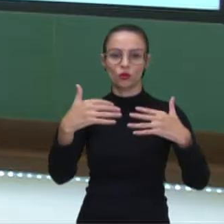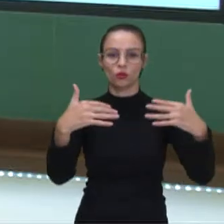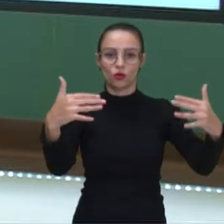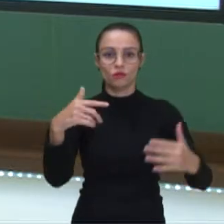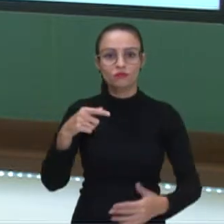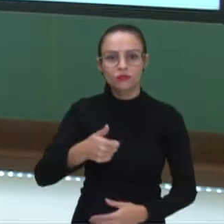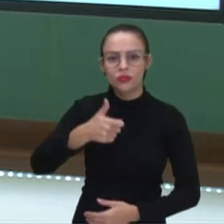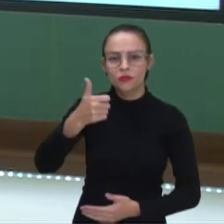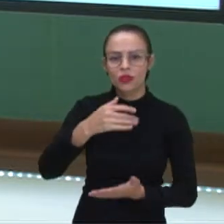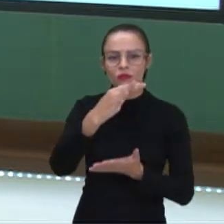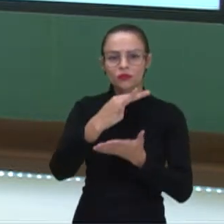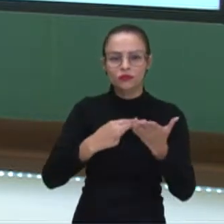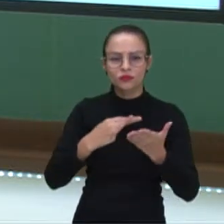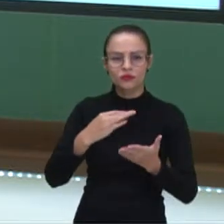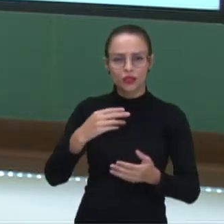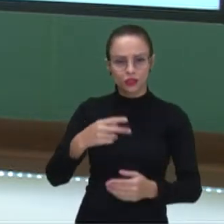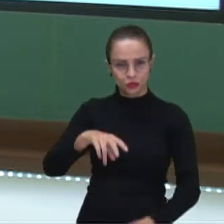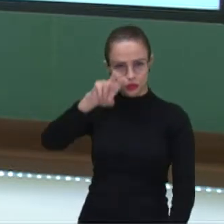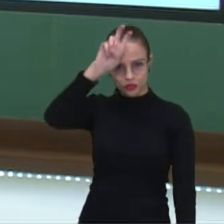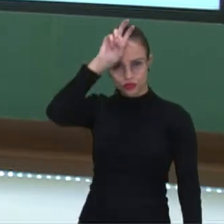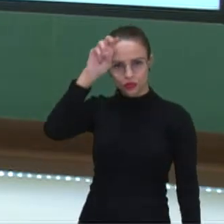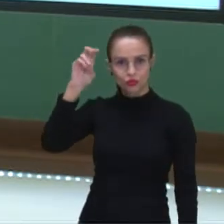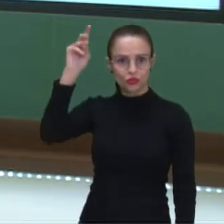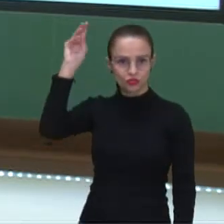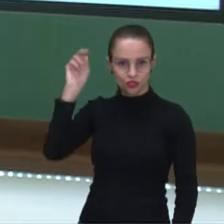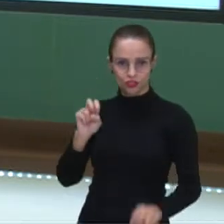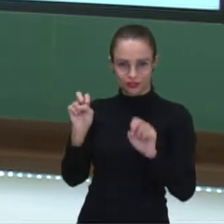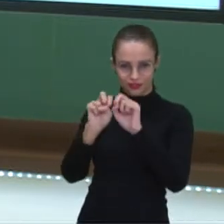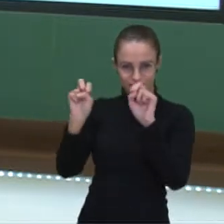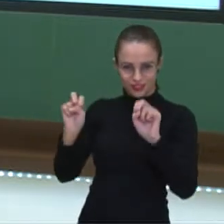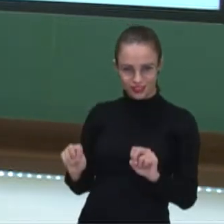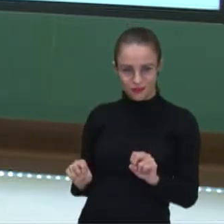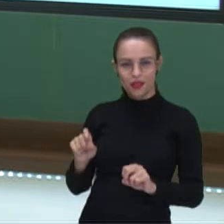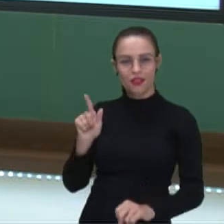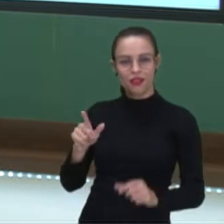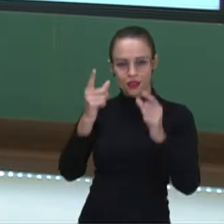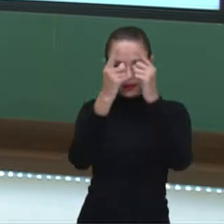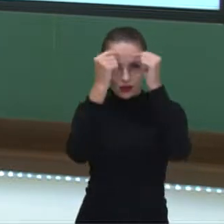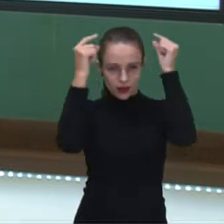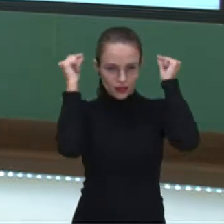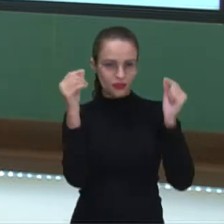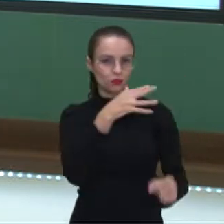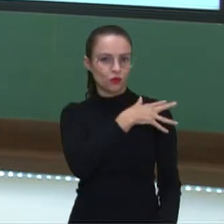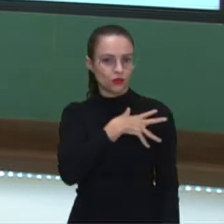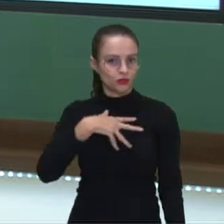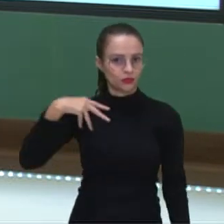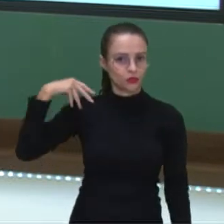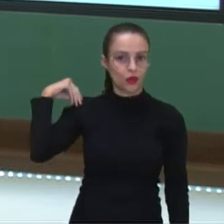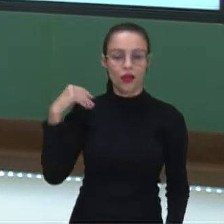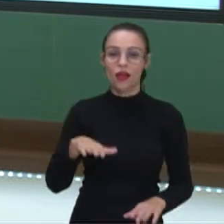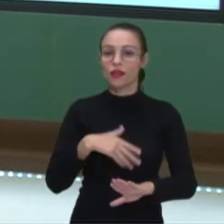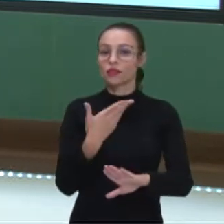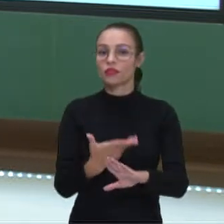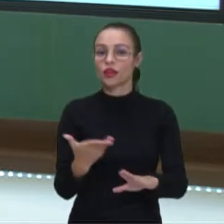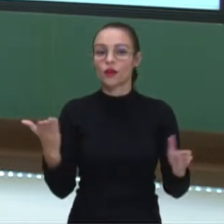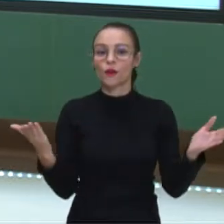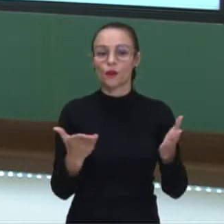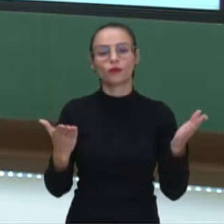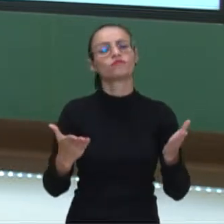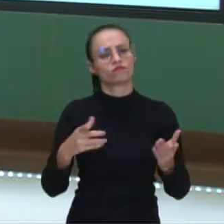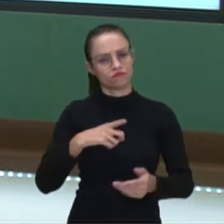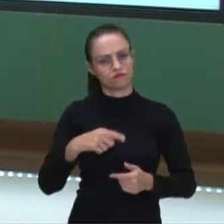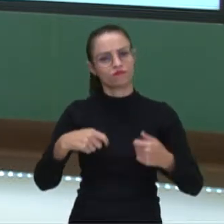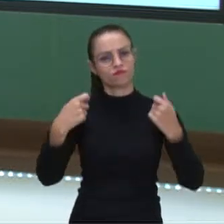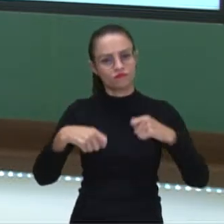Egito Antigo, sistematizada na Grécia por Aristóteles e chega até os dias de hoje como uma necessidade.